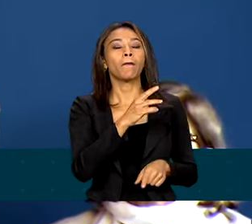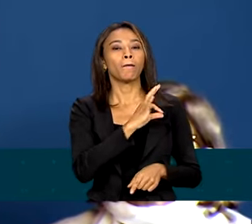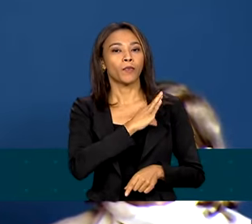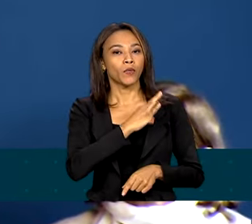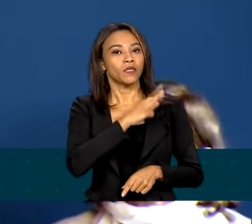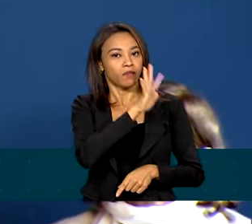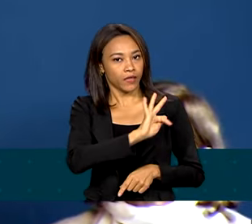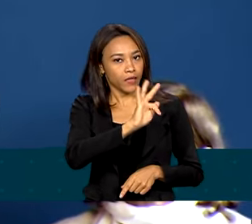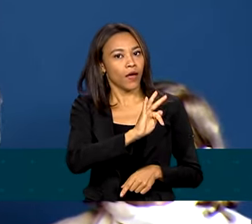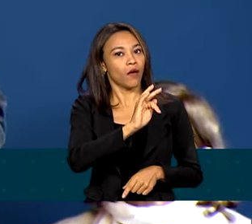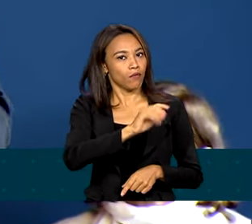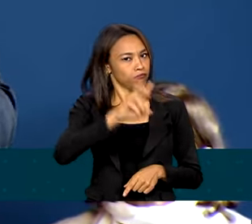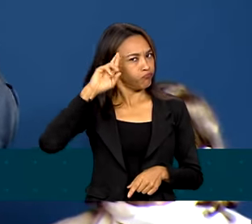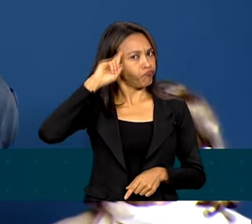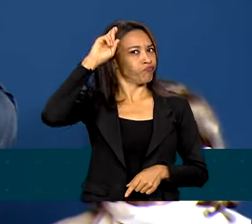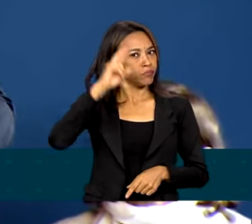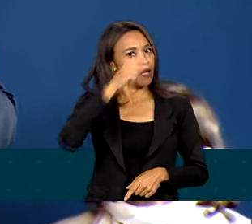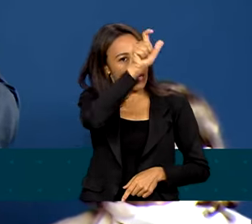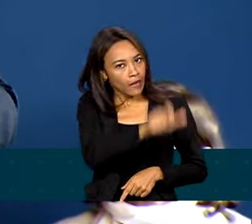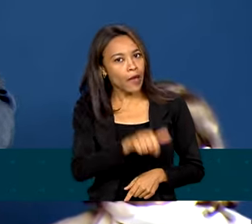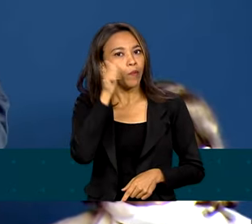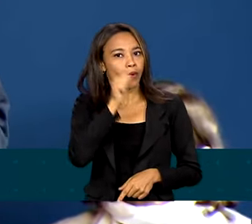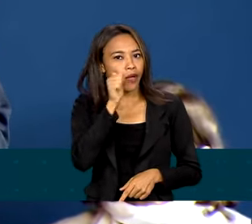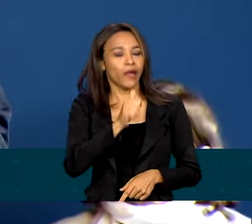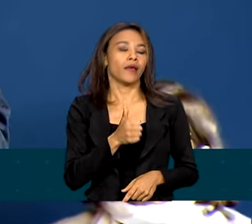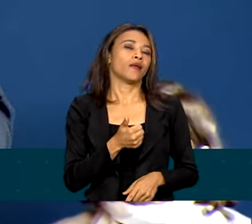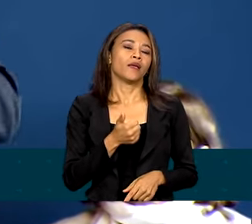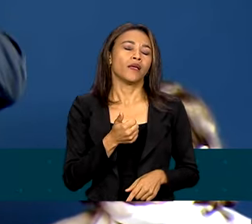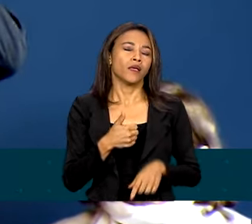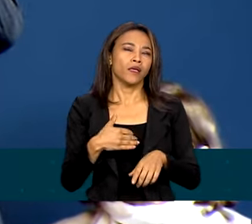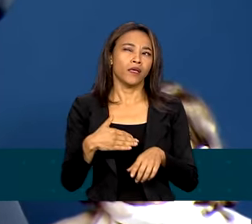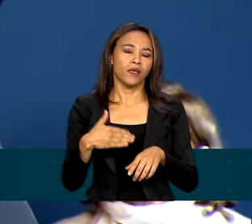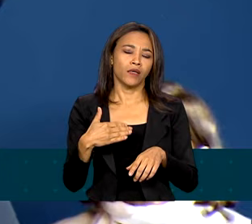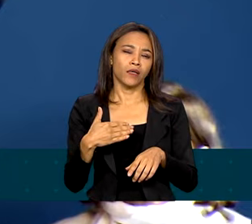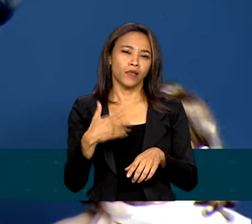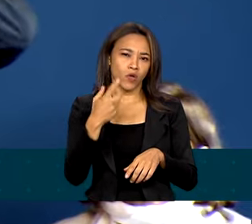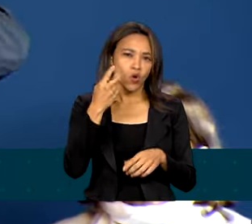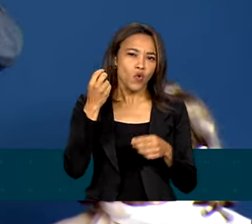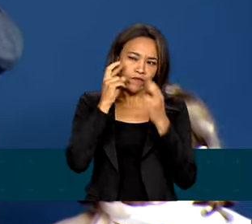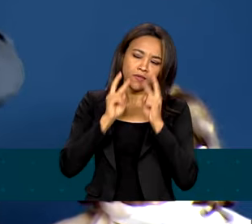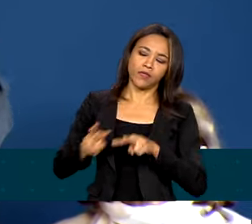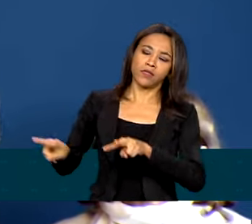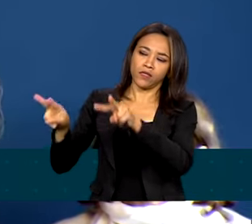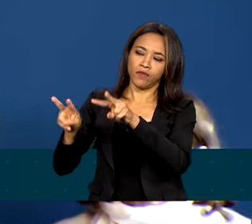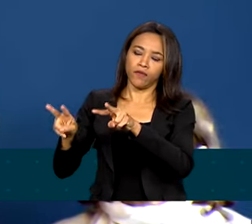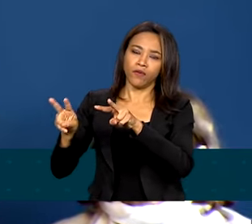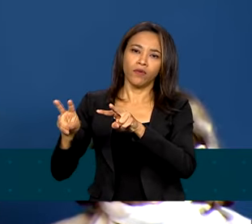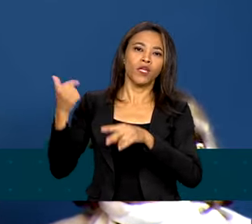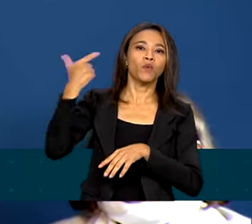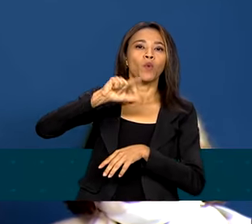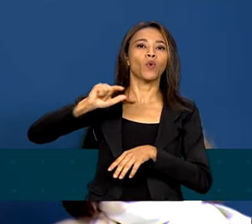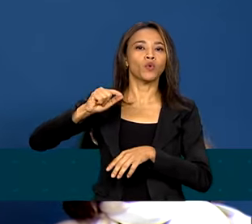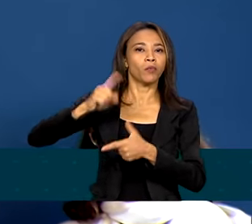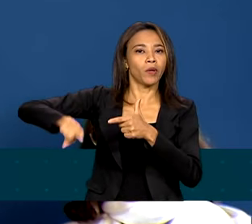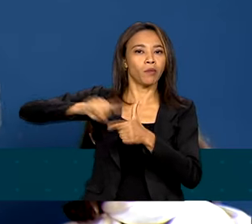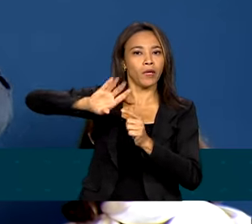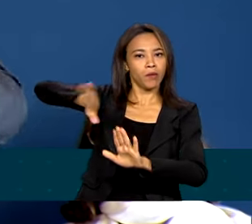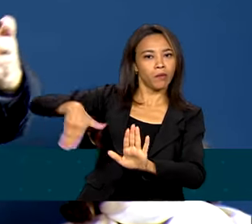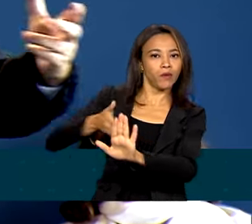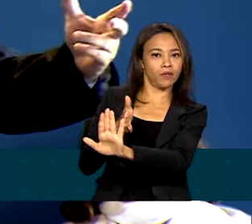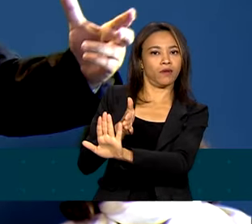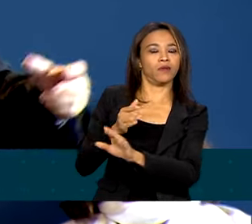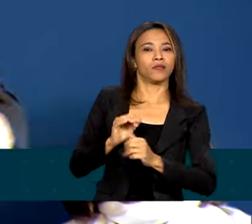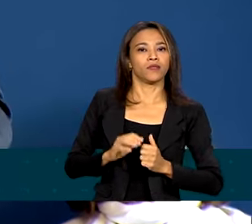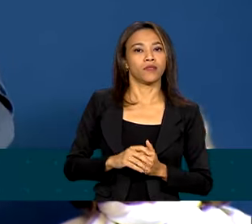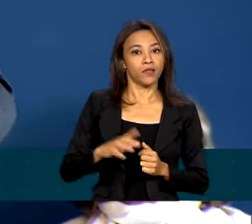Norte, mulher, e fazendo os dois diagnósticos, um visível e um subjacente. De que ali